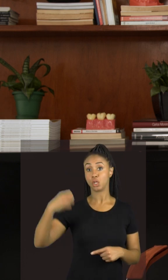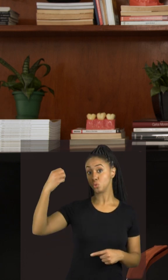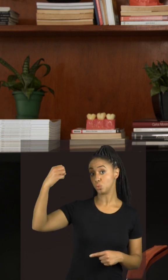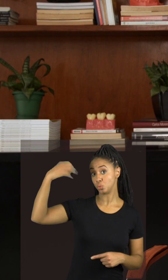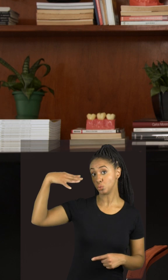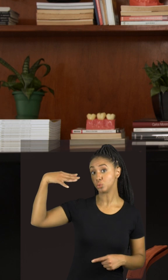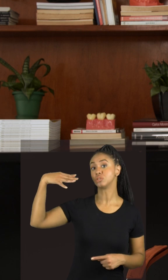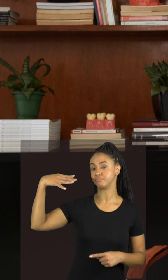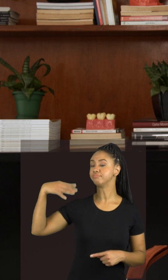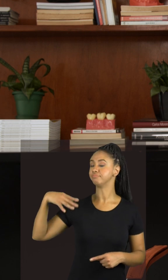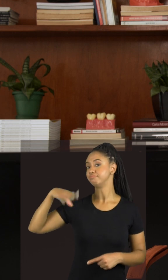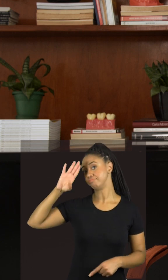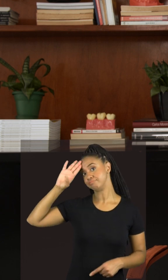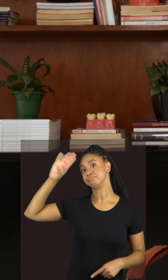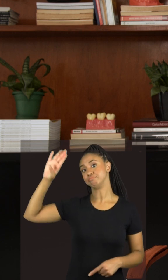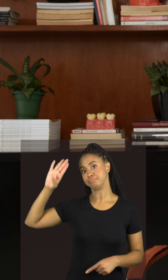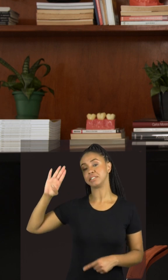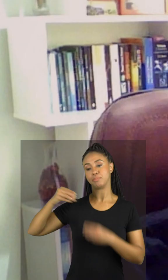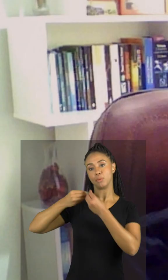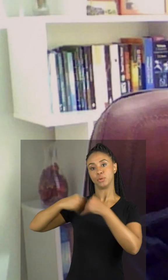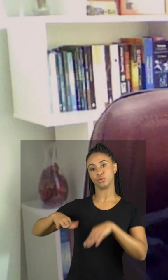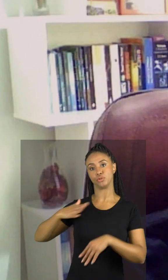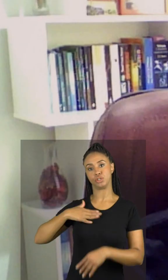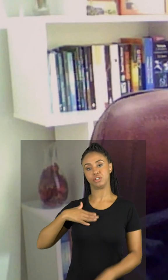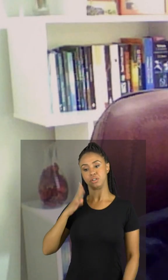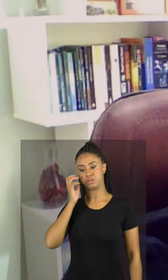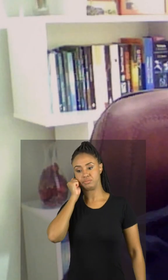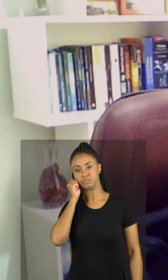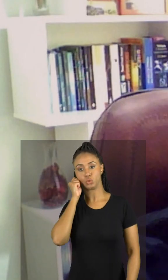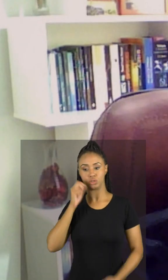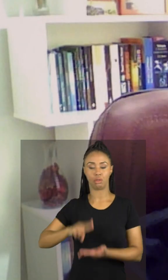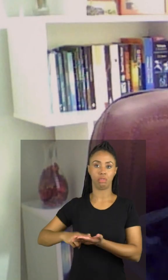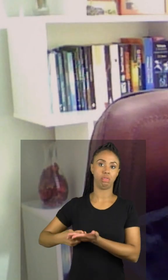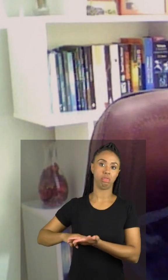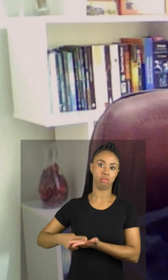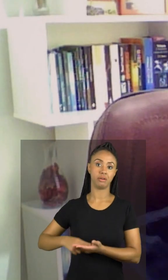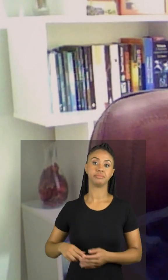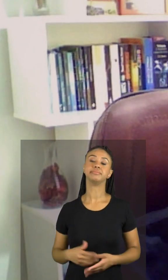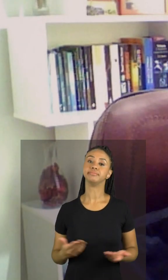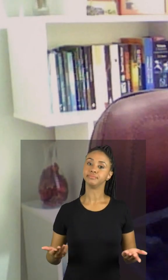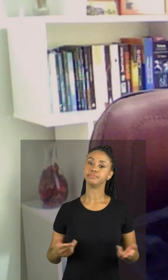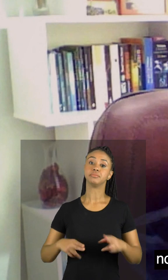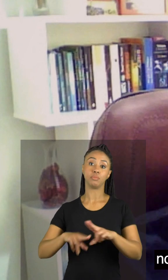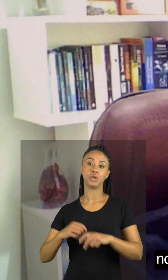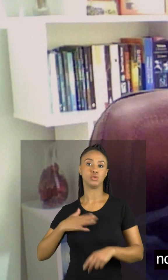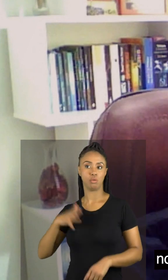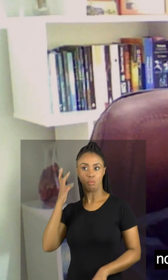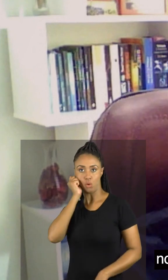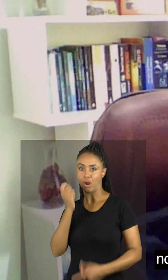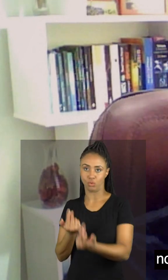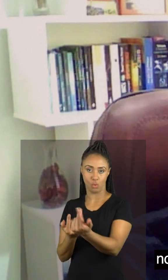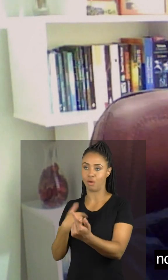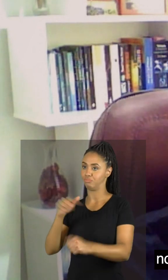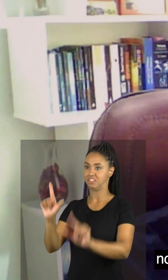é, sim, a principal vilã do sono noturno. Então, é por conta disso que eu não tenho TV no meu quarto,